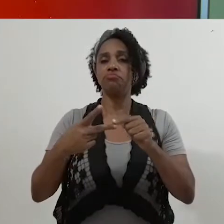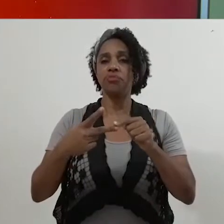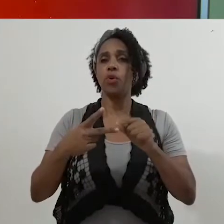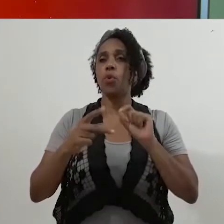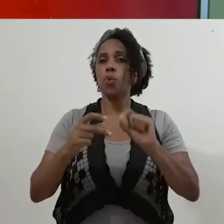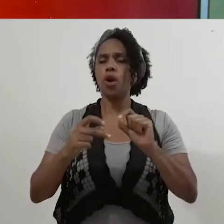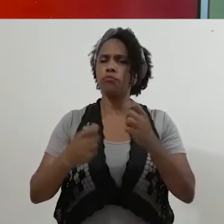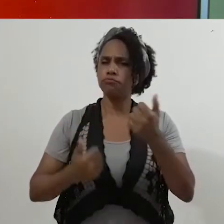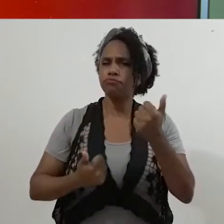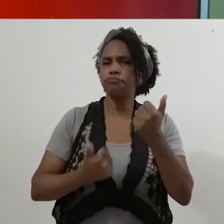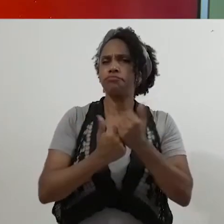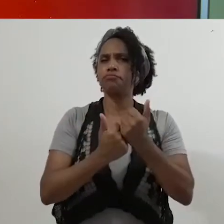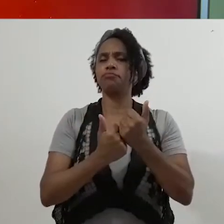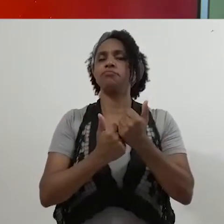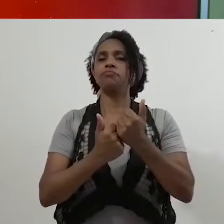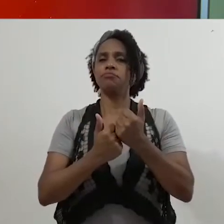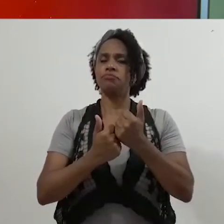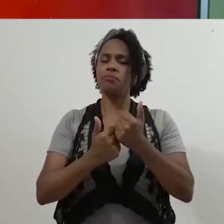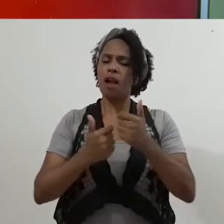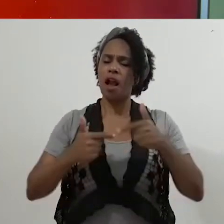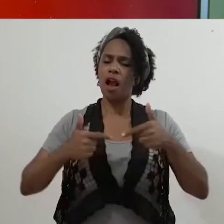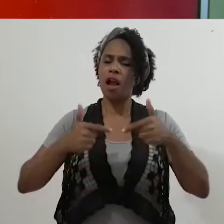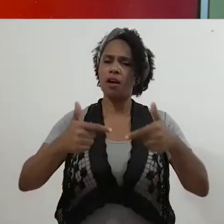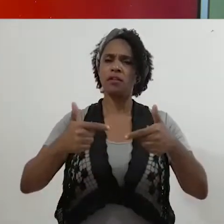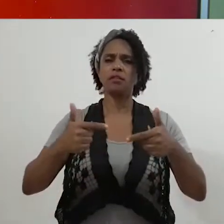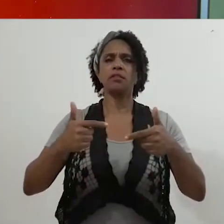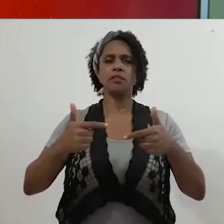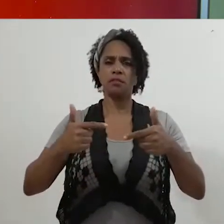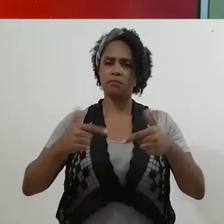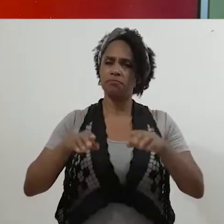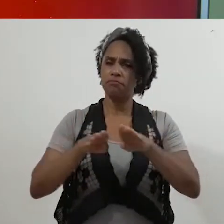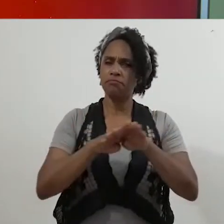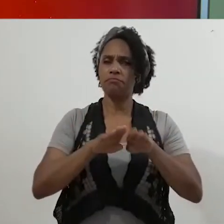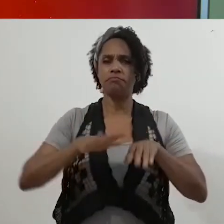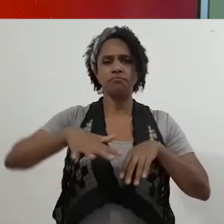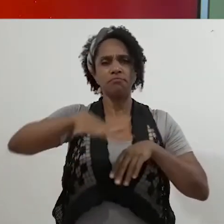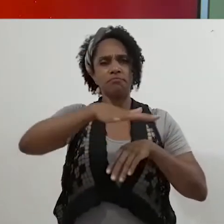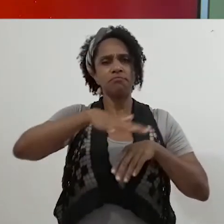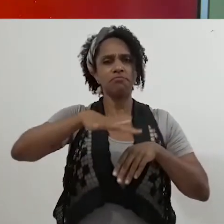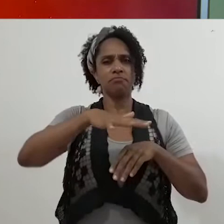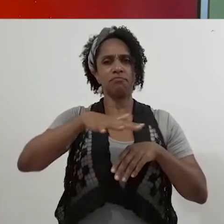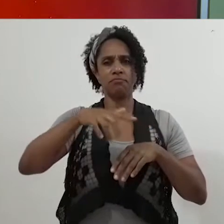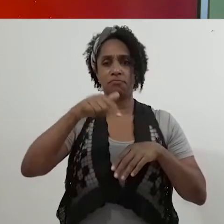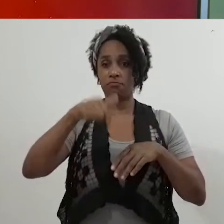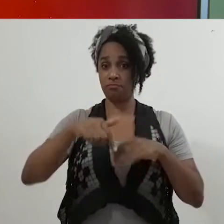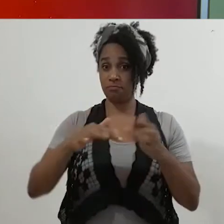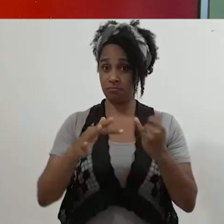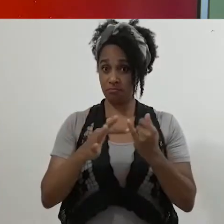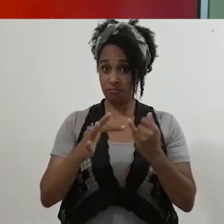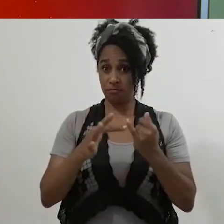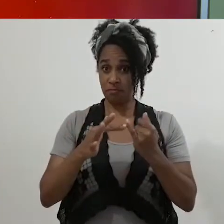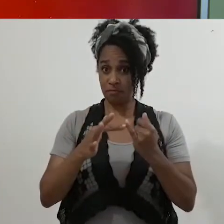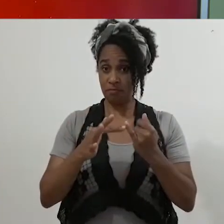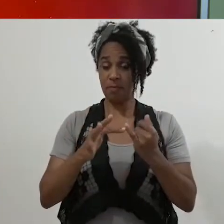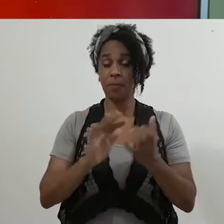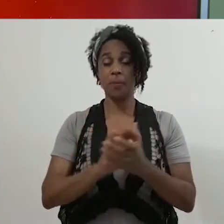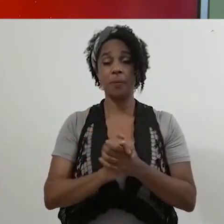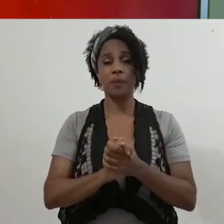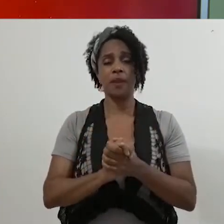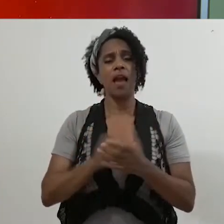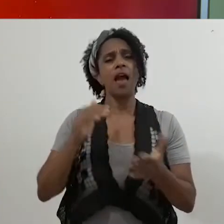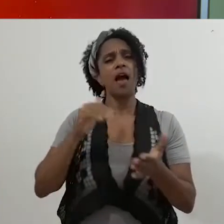consolidação das políticas de ações afirmativas no IFBA. Até 30 de outubro, os